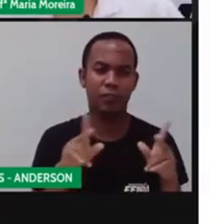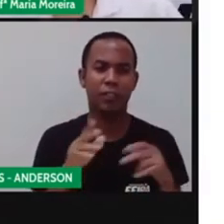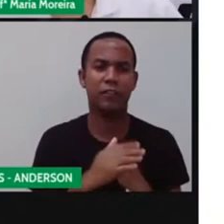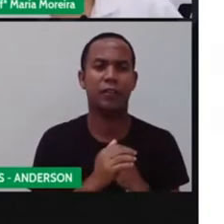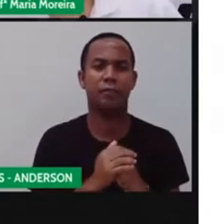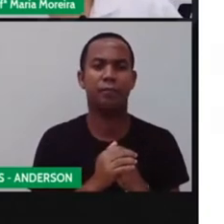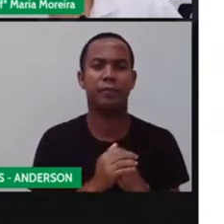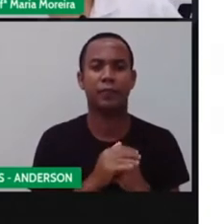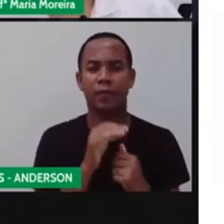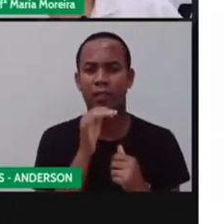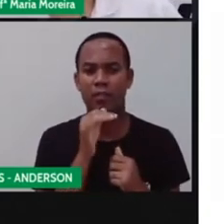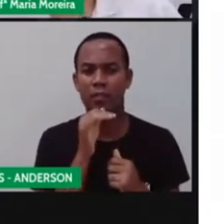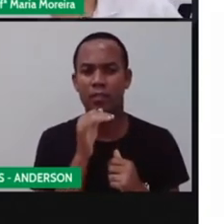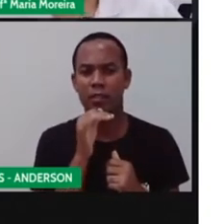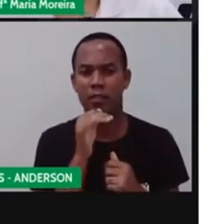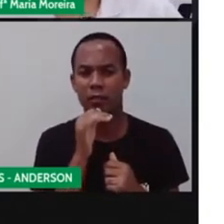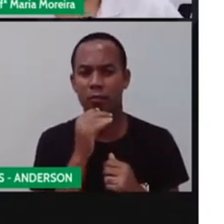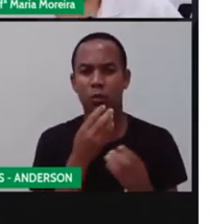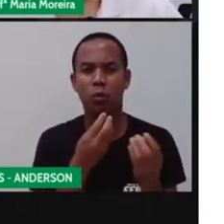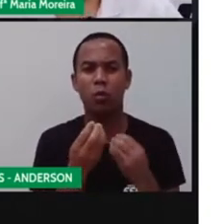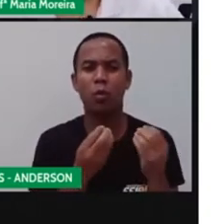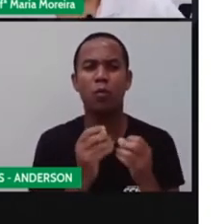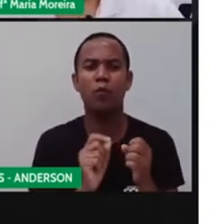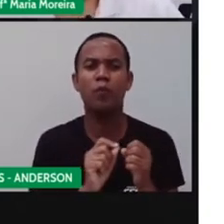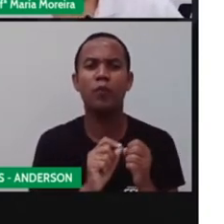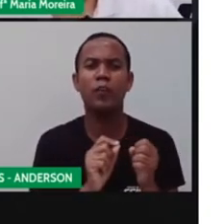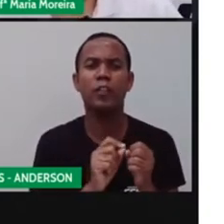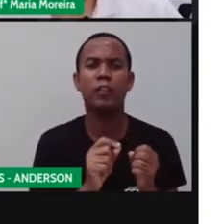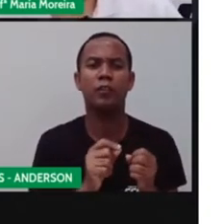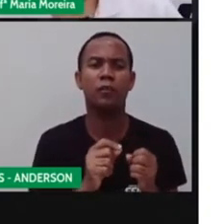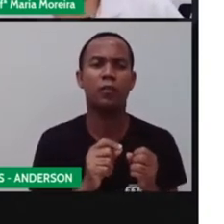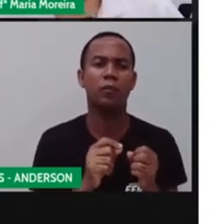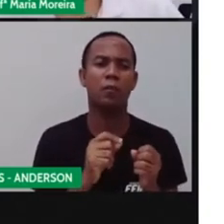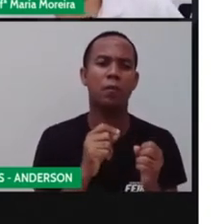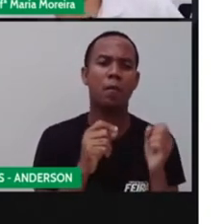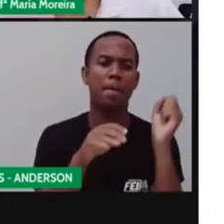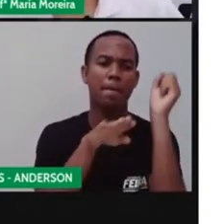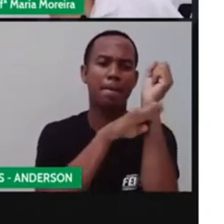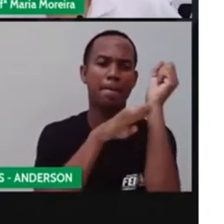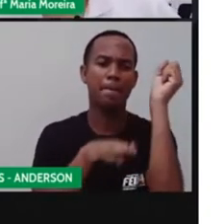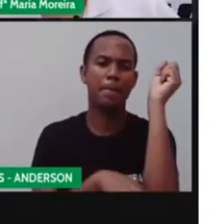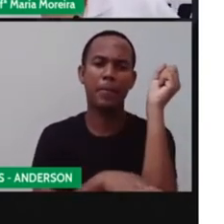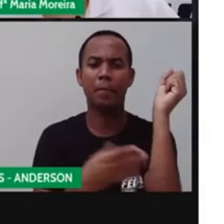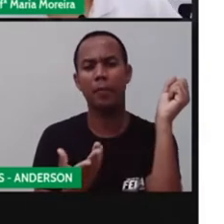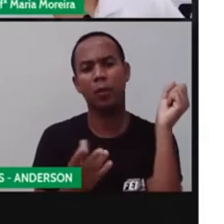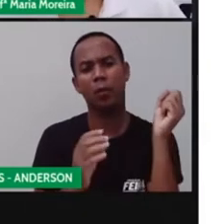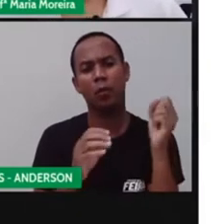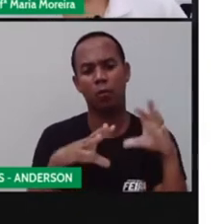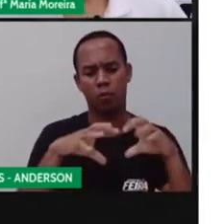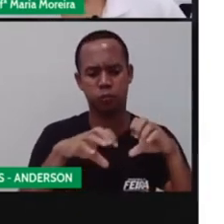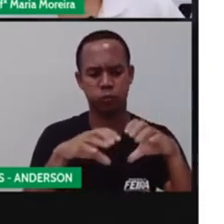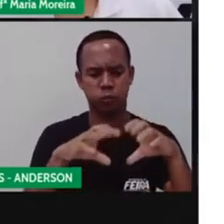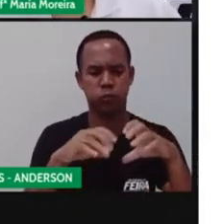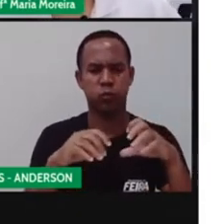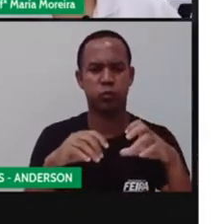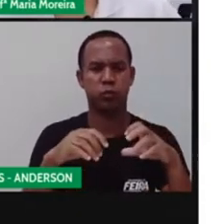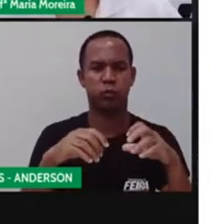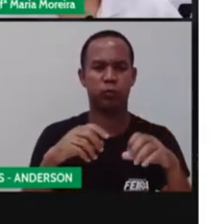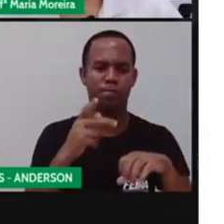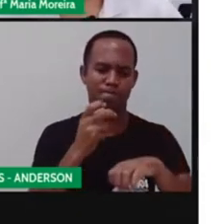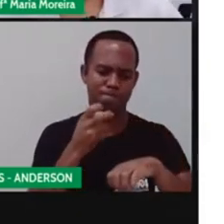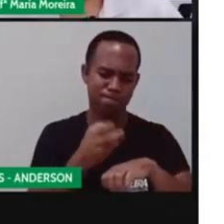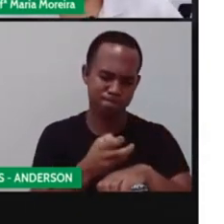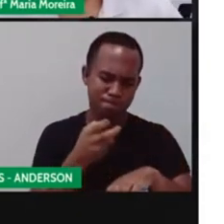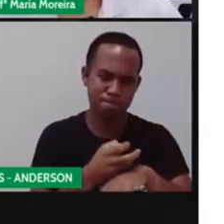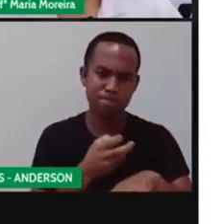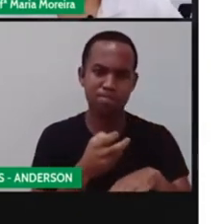dependendo do material de que forem fabricados. Madeira, espuma, ferro, pano ou vinil, que é